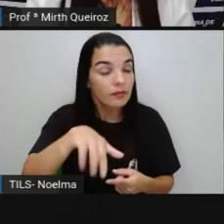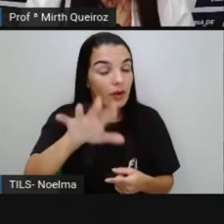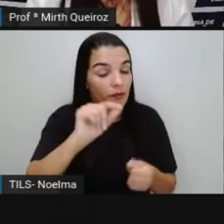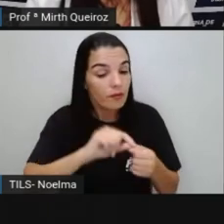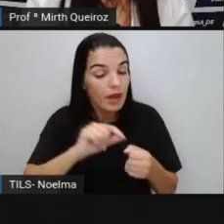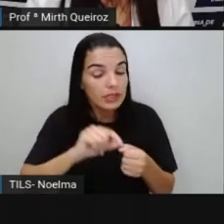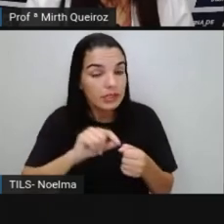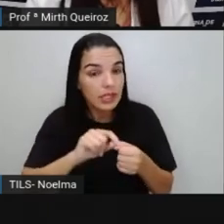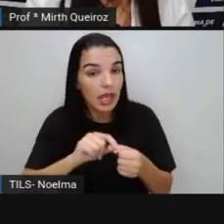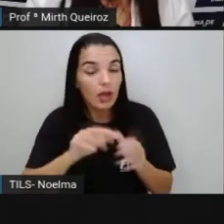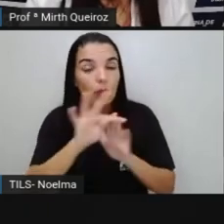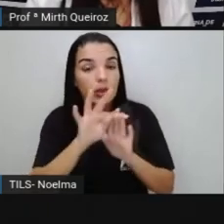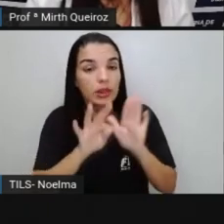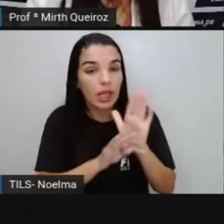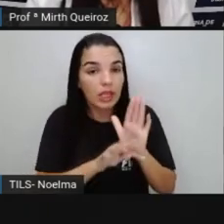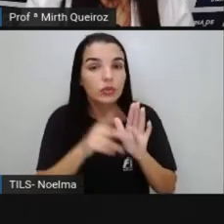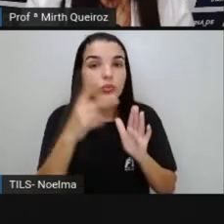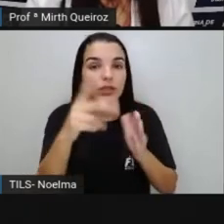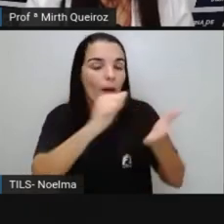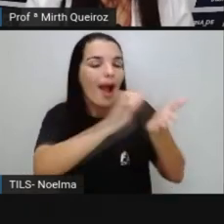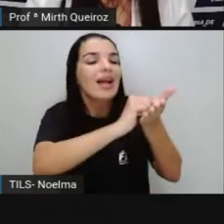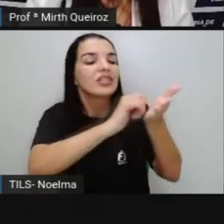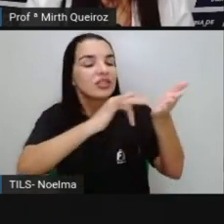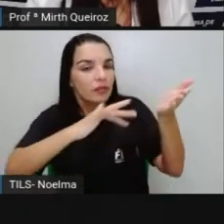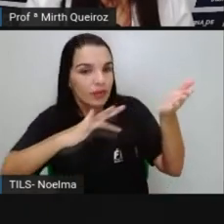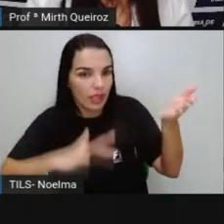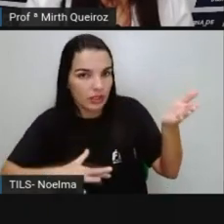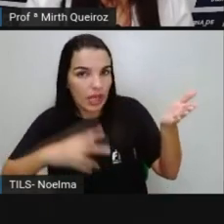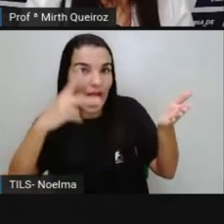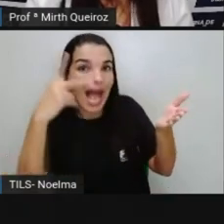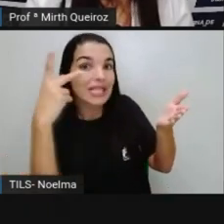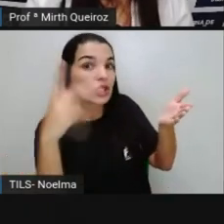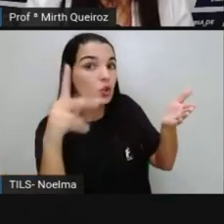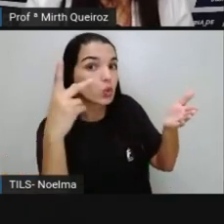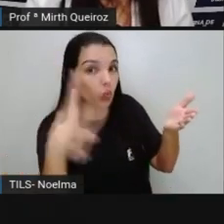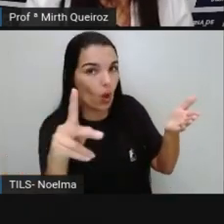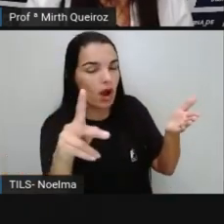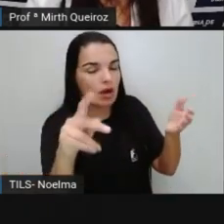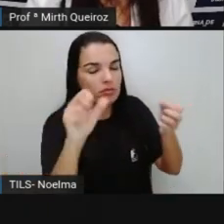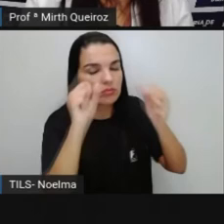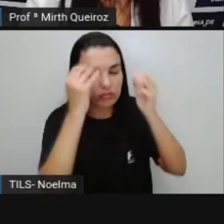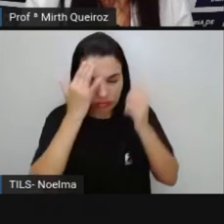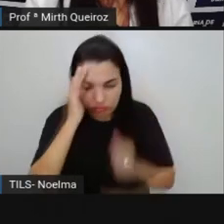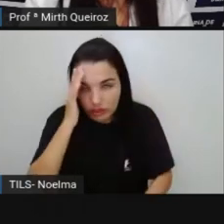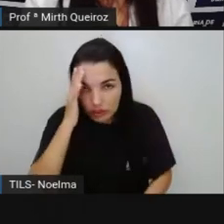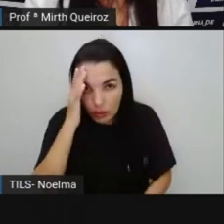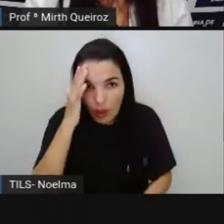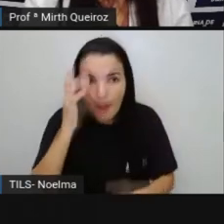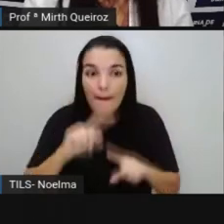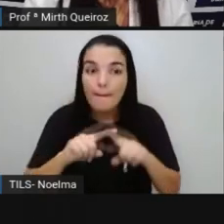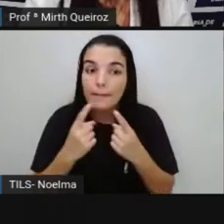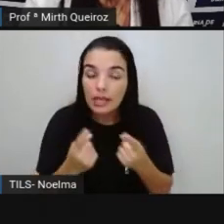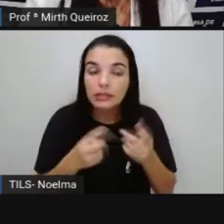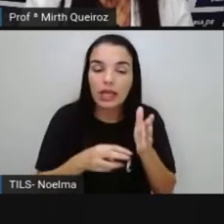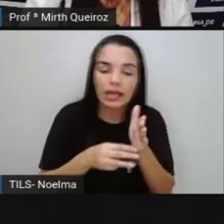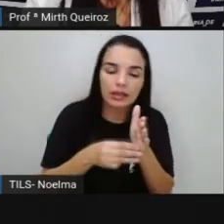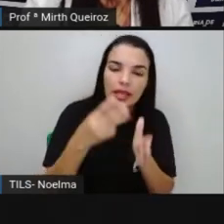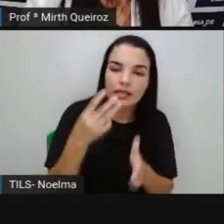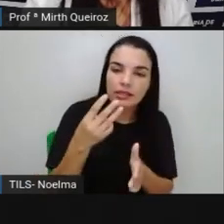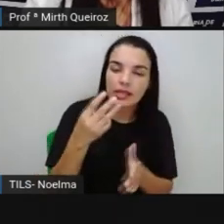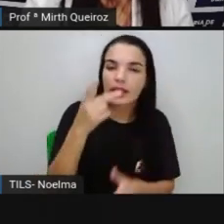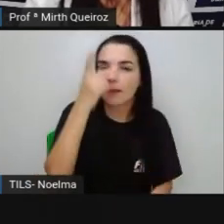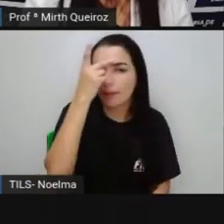Vocês vão fazer a sua biografia, certo? Cada um vai fazer a sua biografia aí. E essa